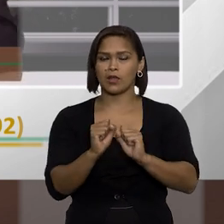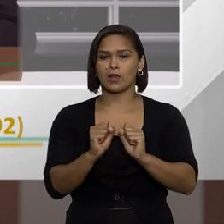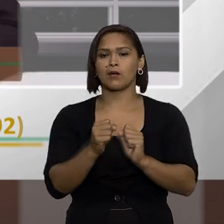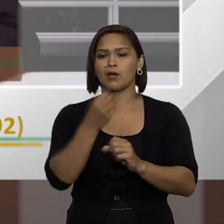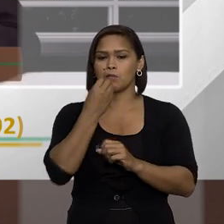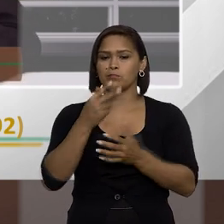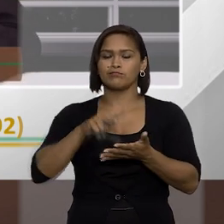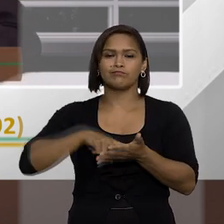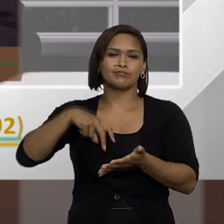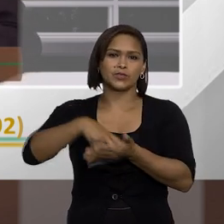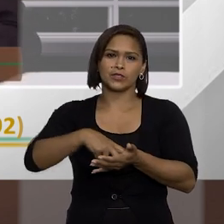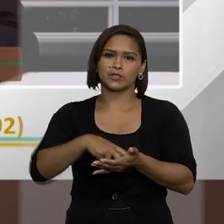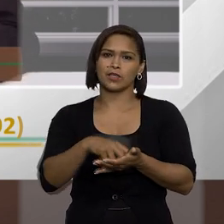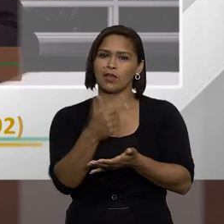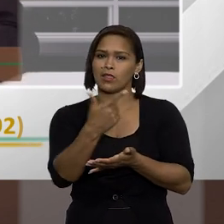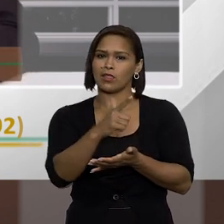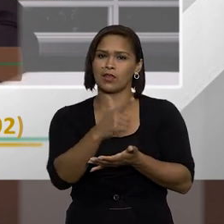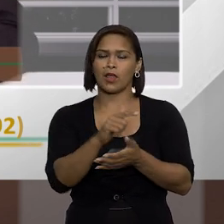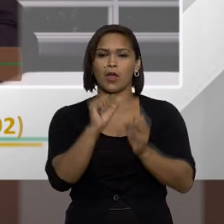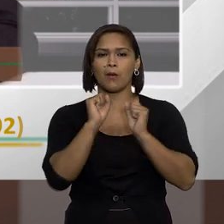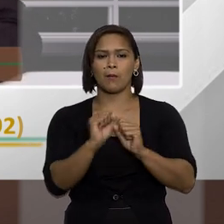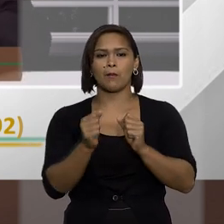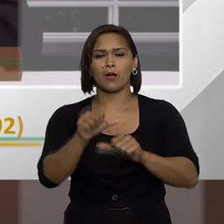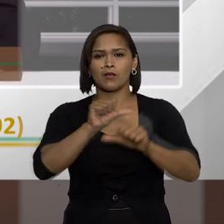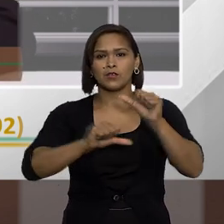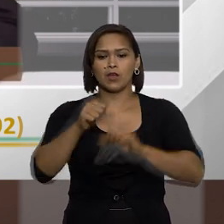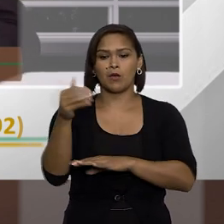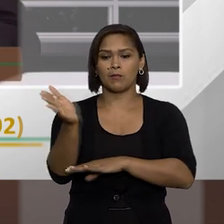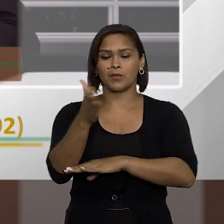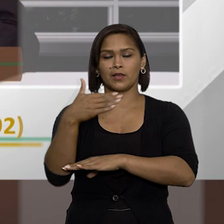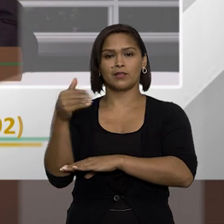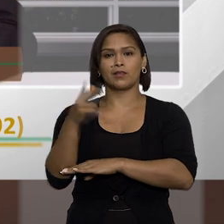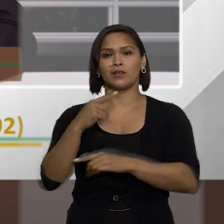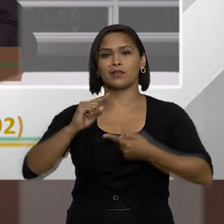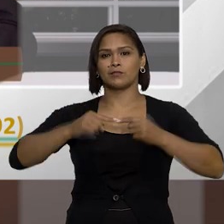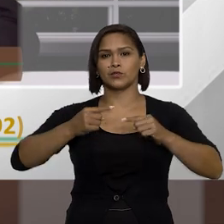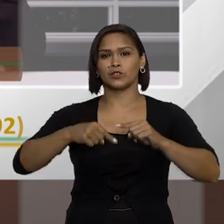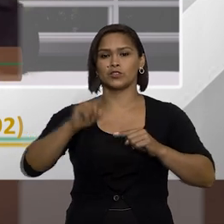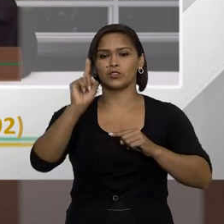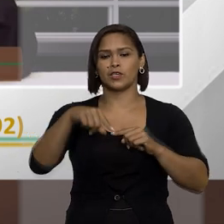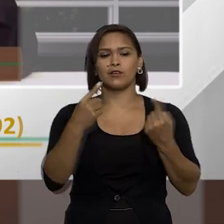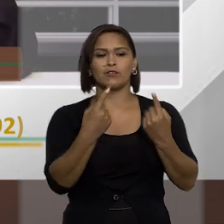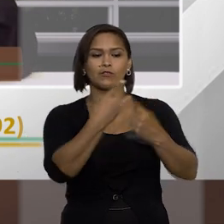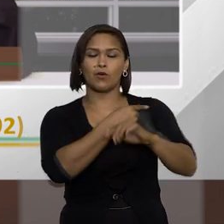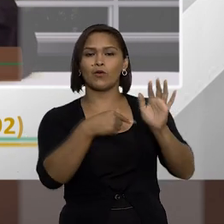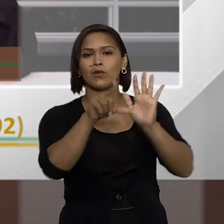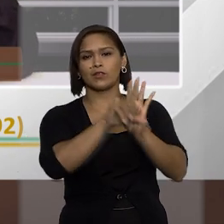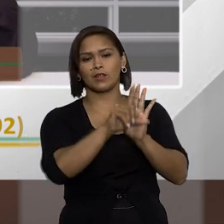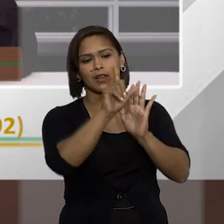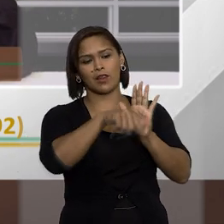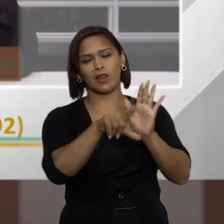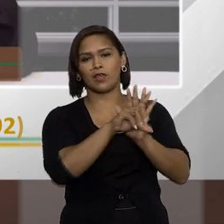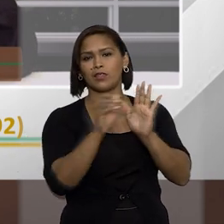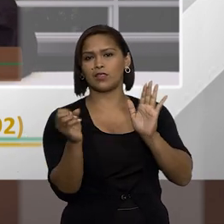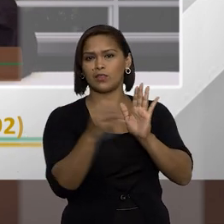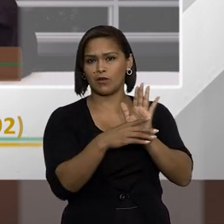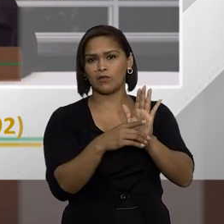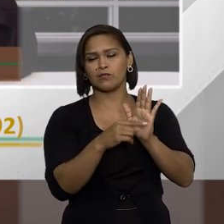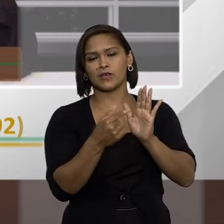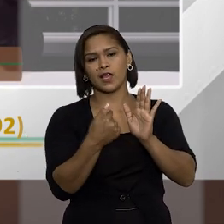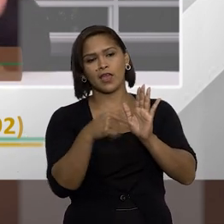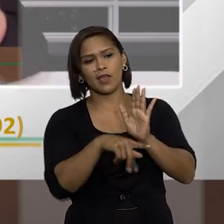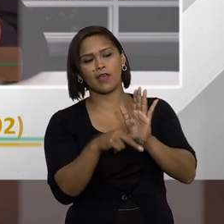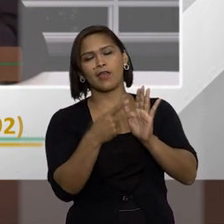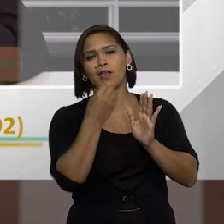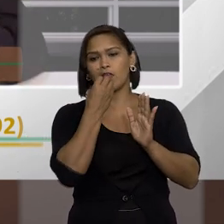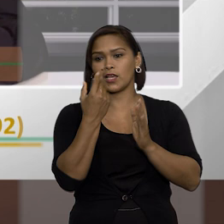privilegiar a impunidade então é algo que pode acabar virando uma bandeira política por exemplo quem for contra a lei a lei nova a alteração